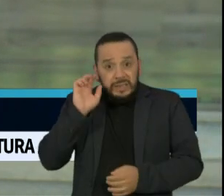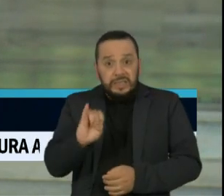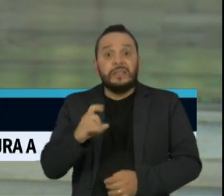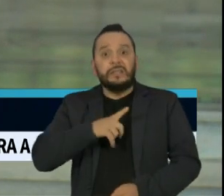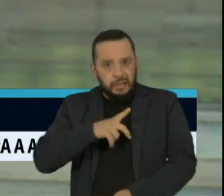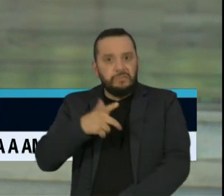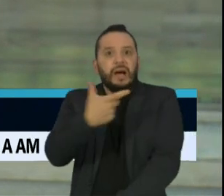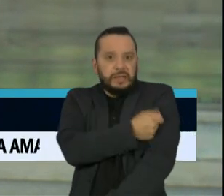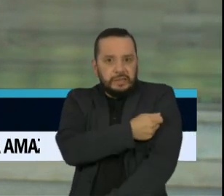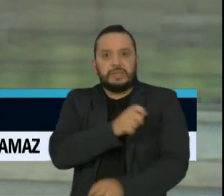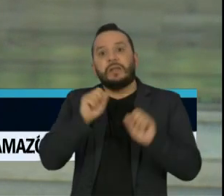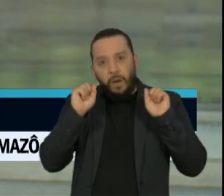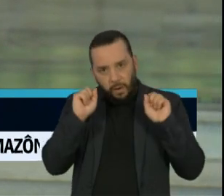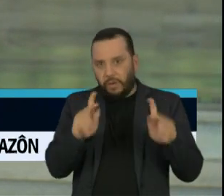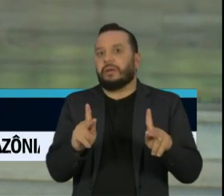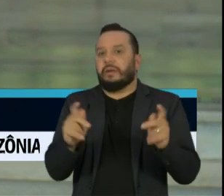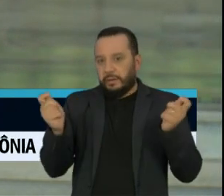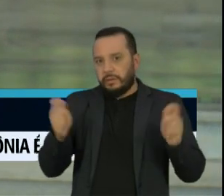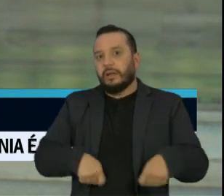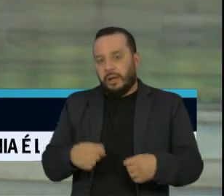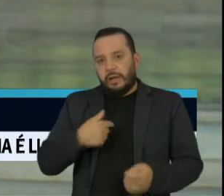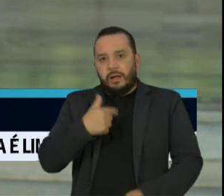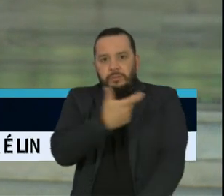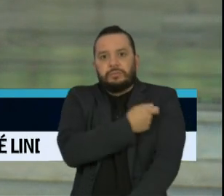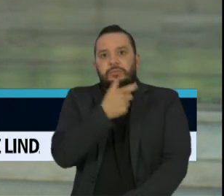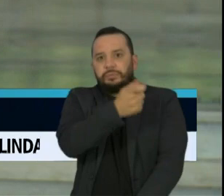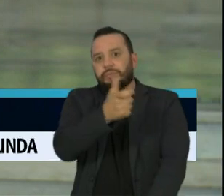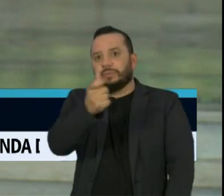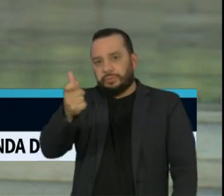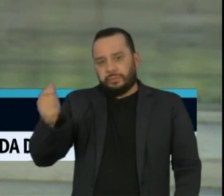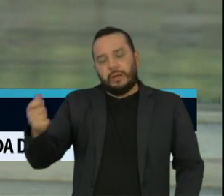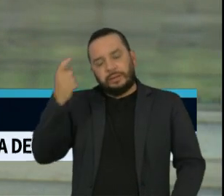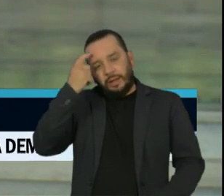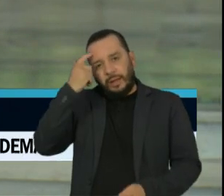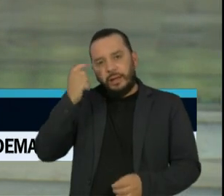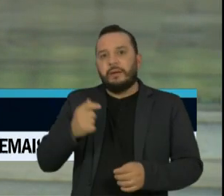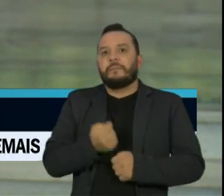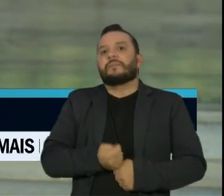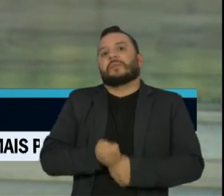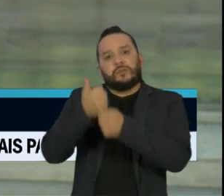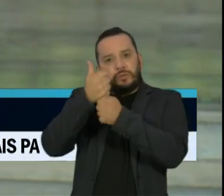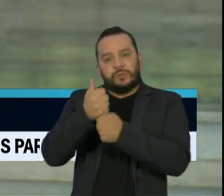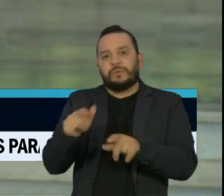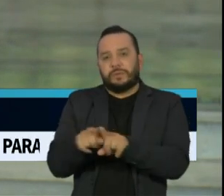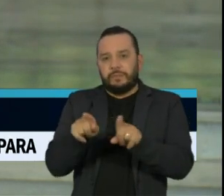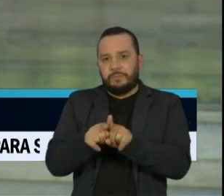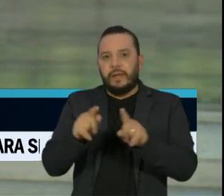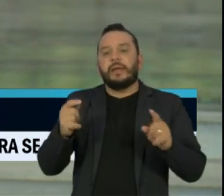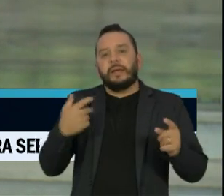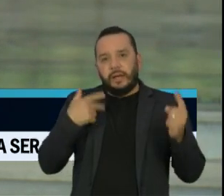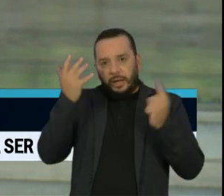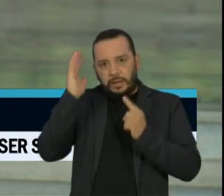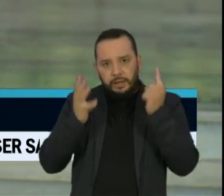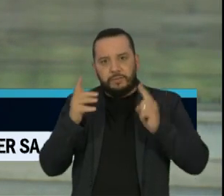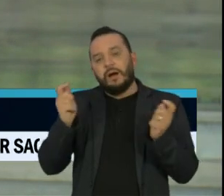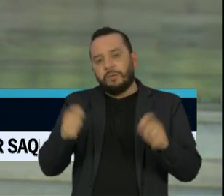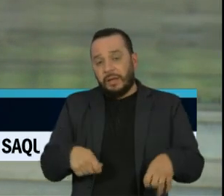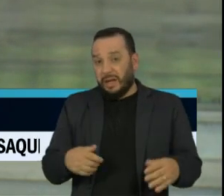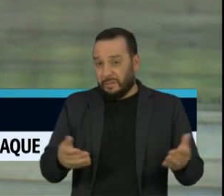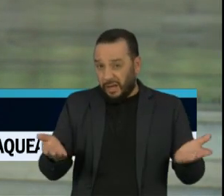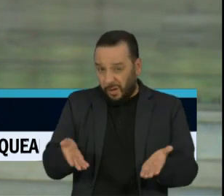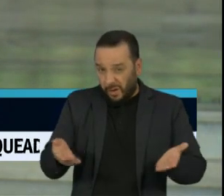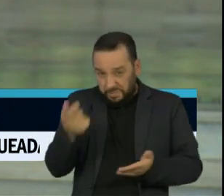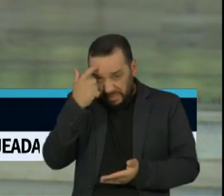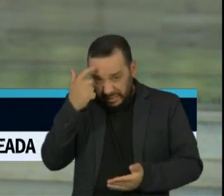pronta e aplicada e a imunização feita, poderemos ter celebrações que fazem parte do calendário do país. Mas, neste